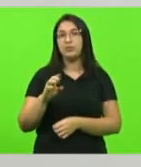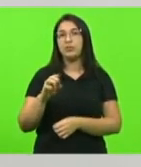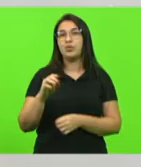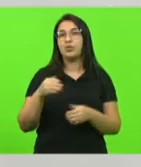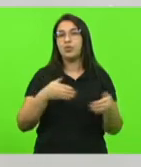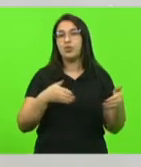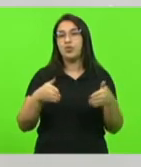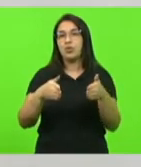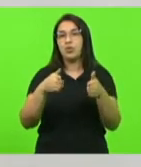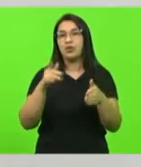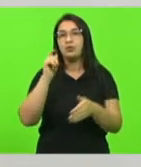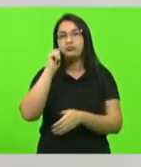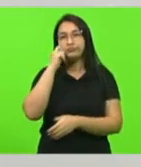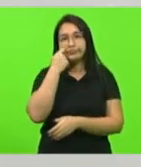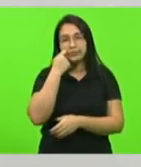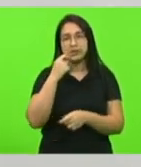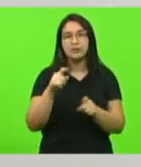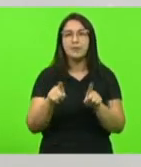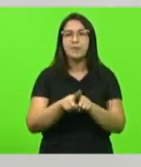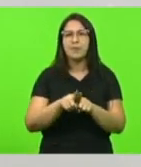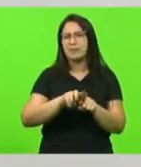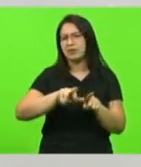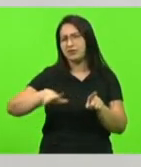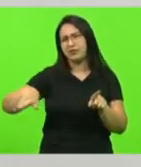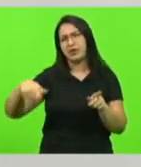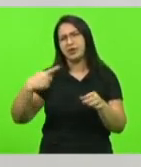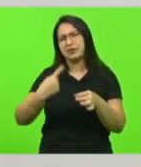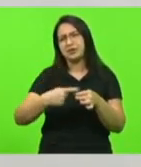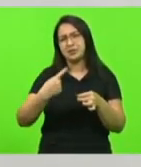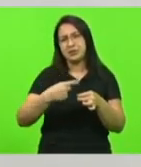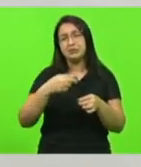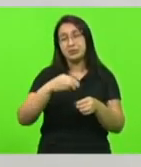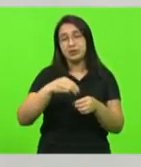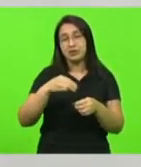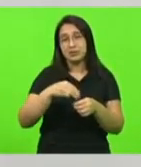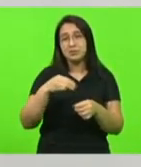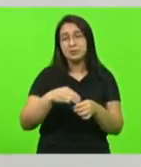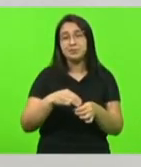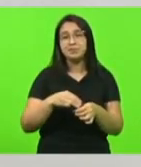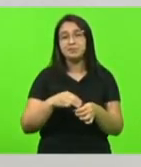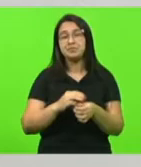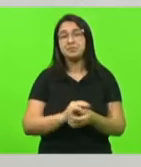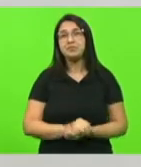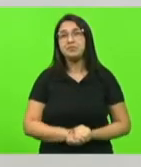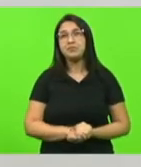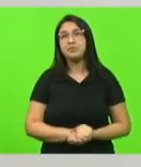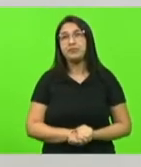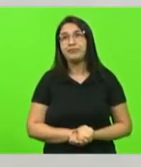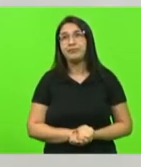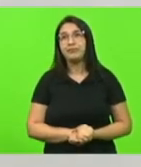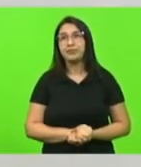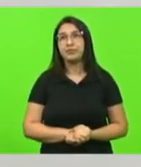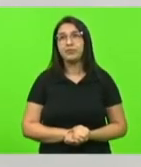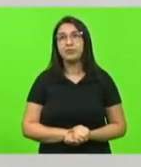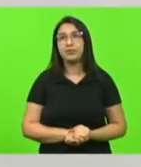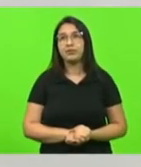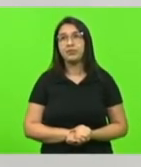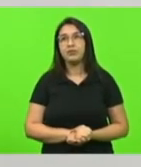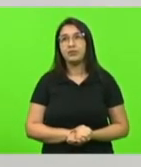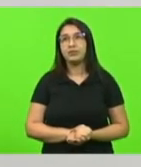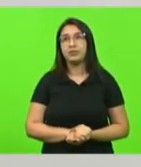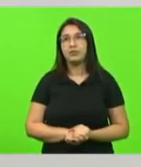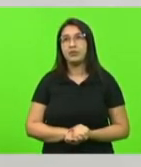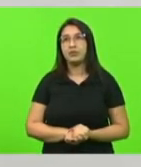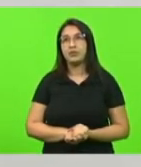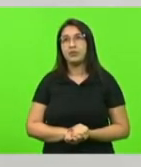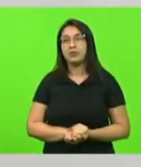demais municípios do Planalto Norte não foram todos não estavam presentes